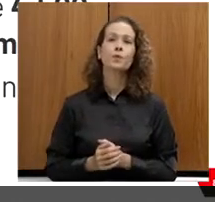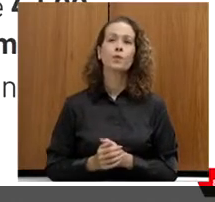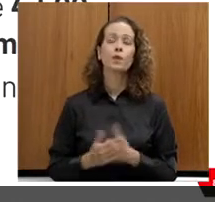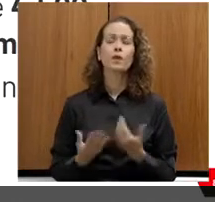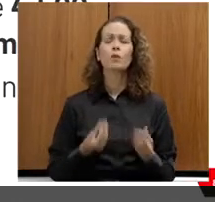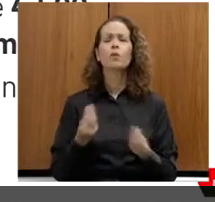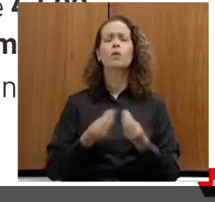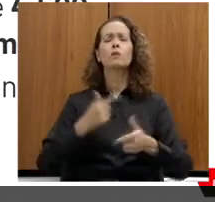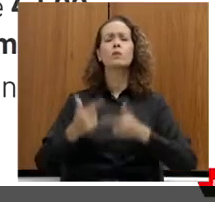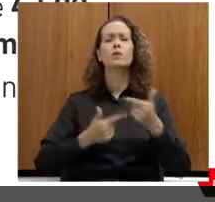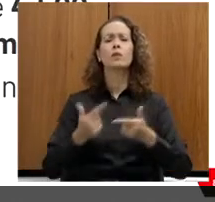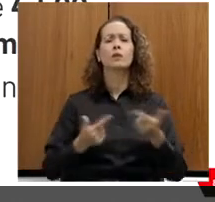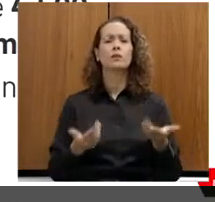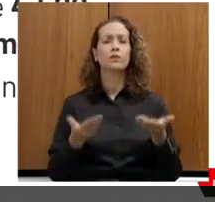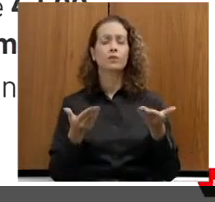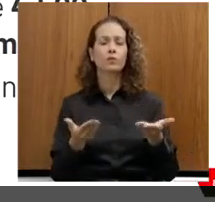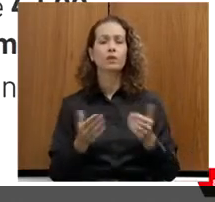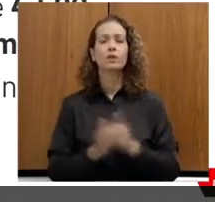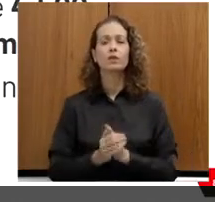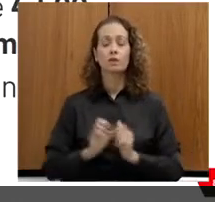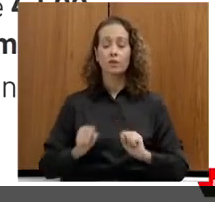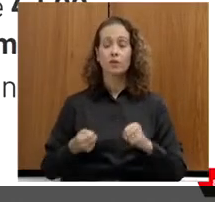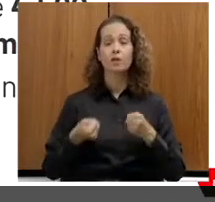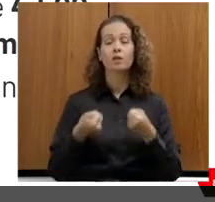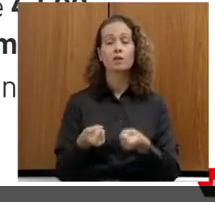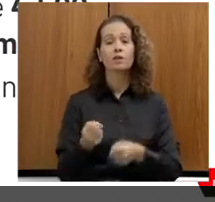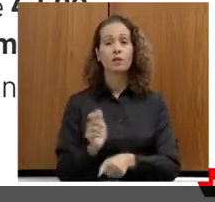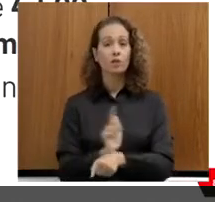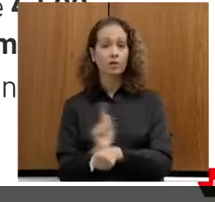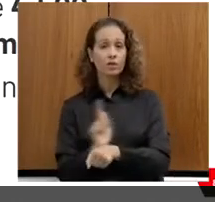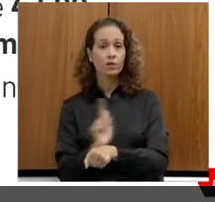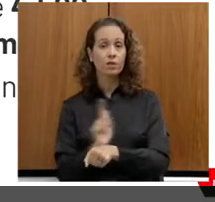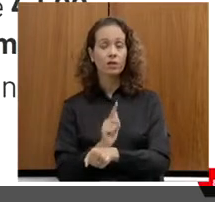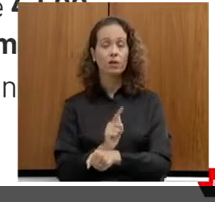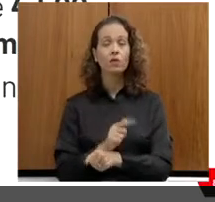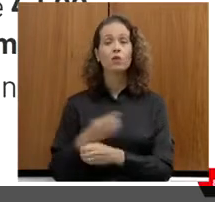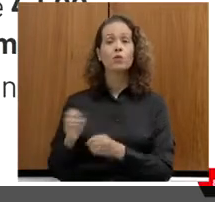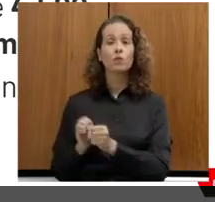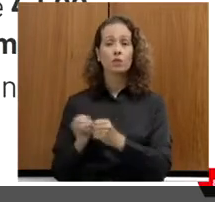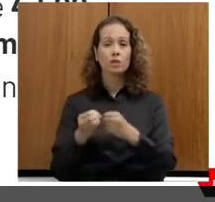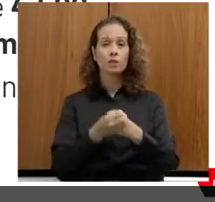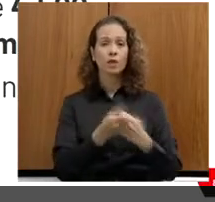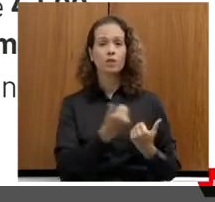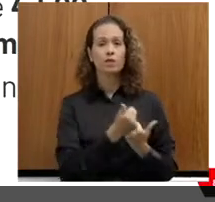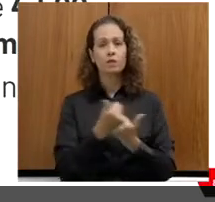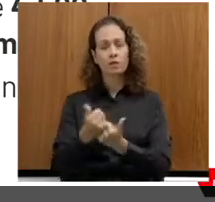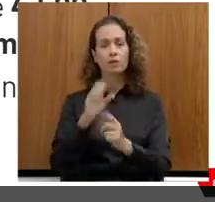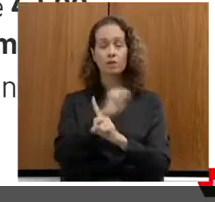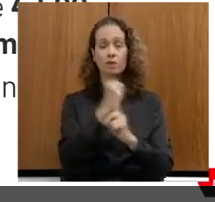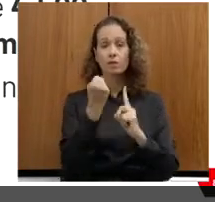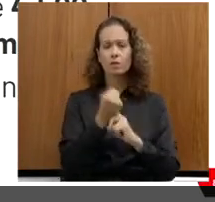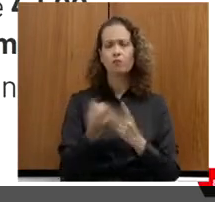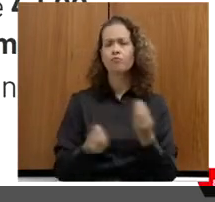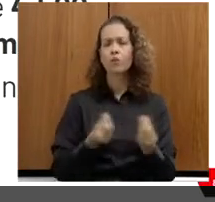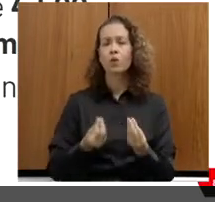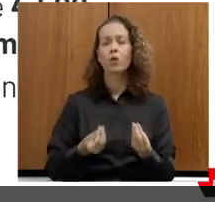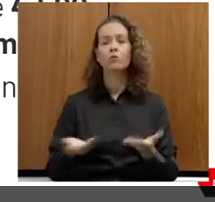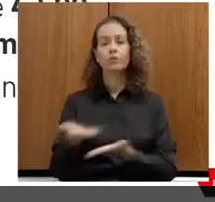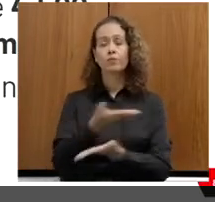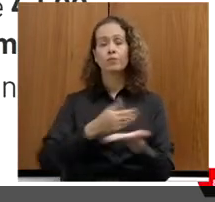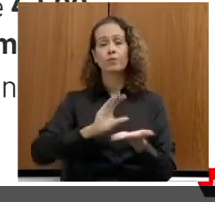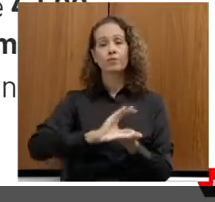trabalhando isso? Nós estamos fortalecendo a gestão municipal de assistência social, fazendo um repasse financeiro de